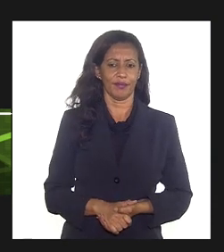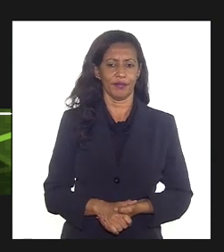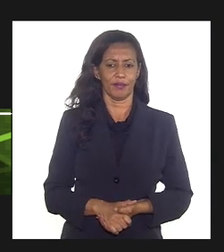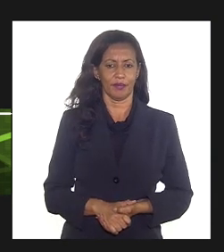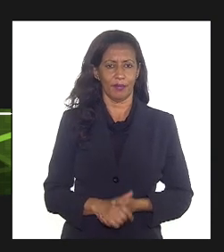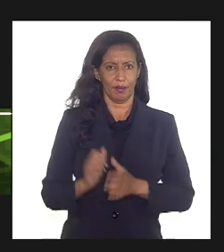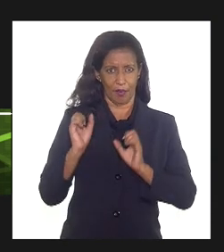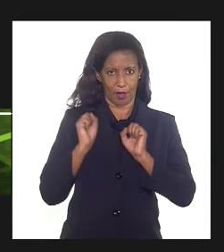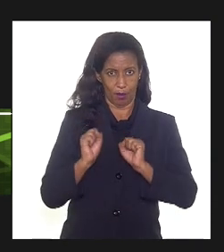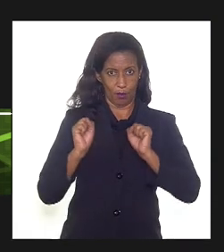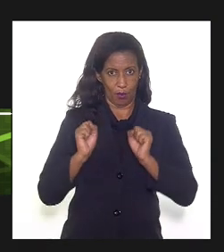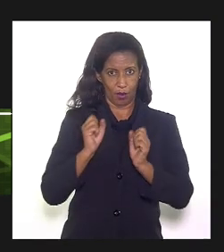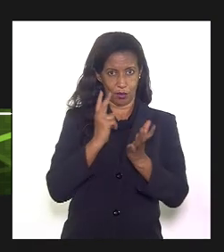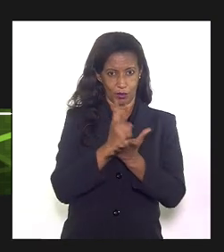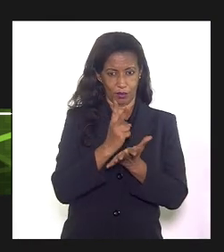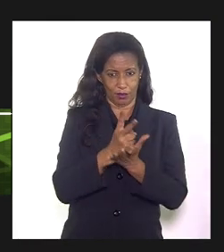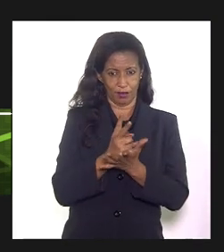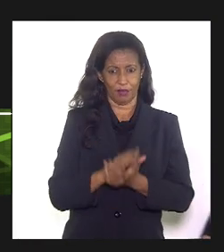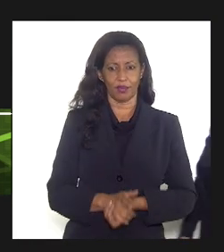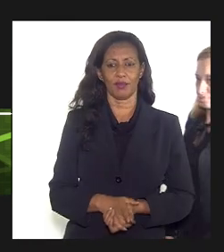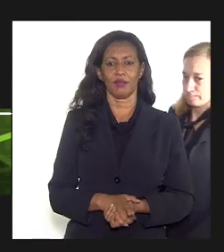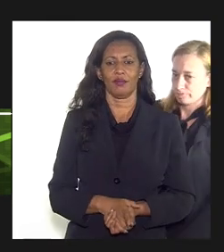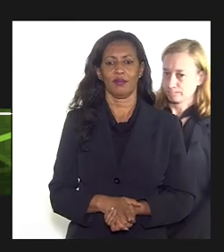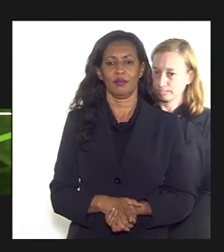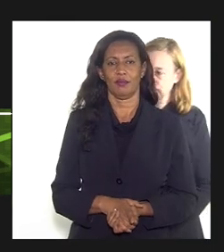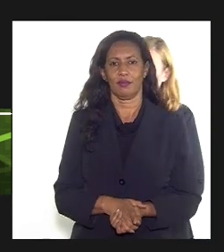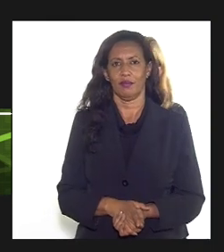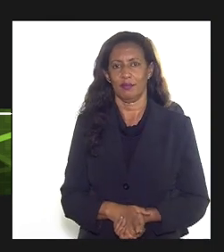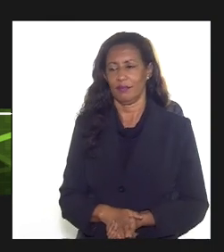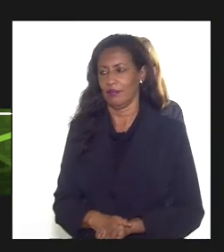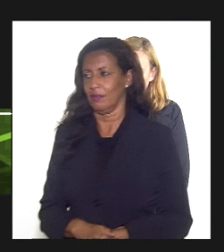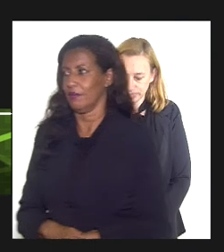Posso? Posso? por gentileza.